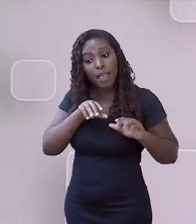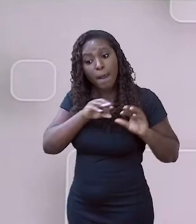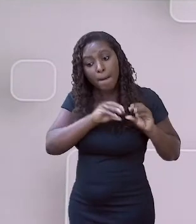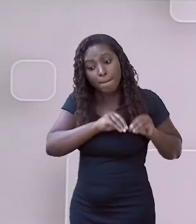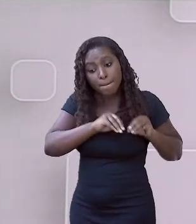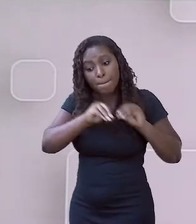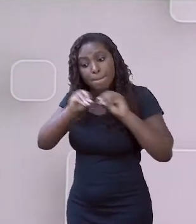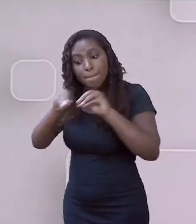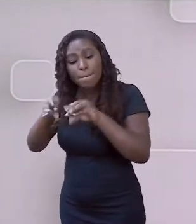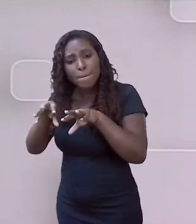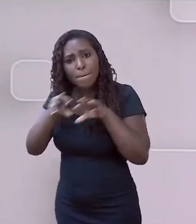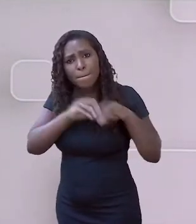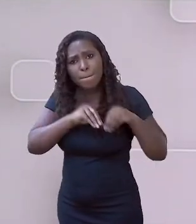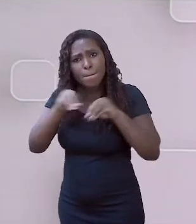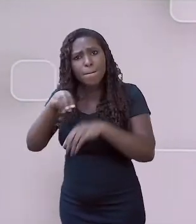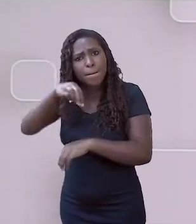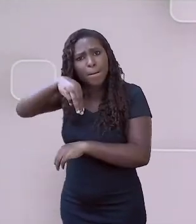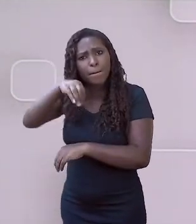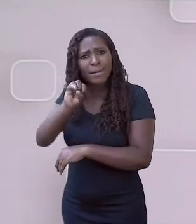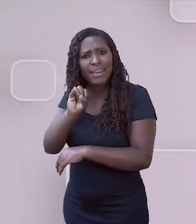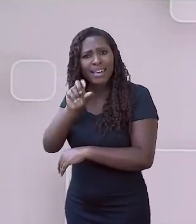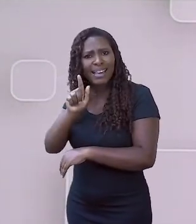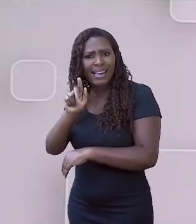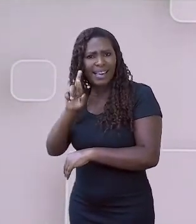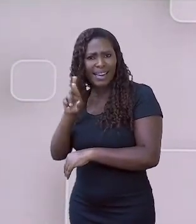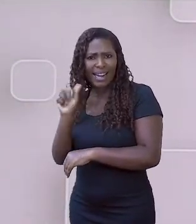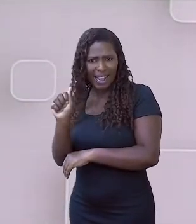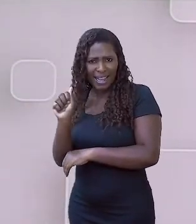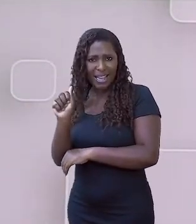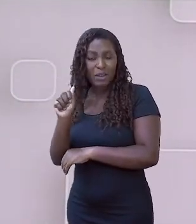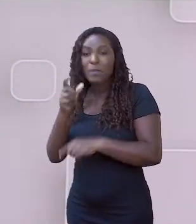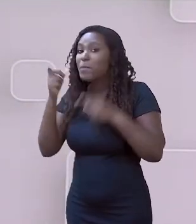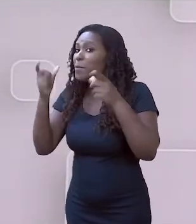eu vou para outro estado. Ok?